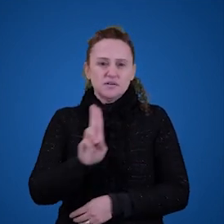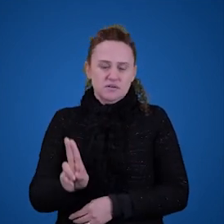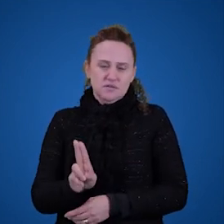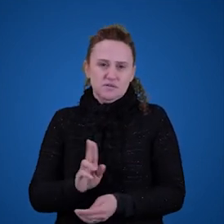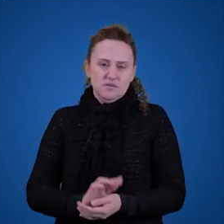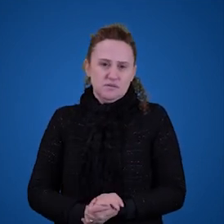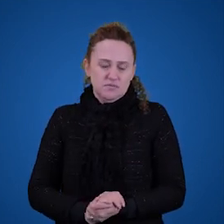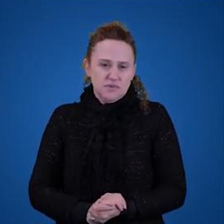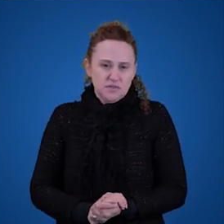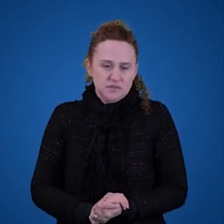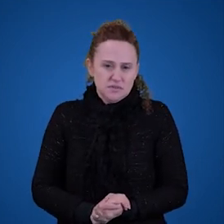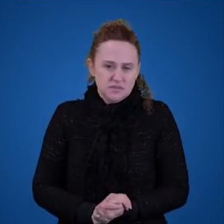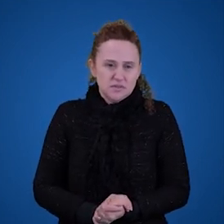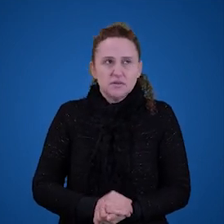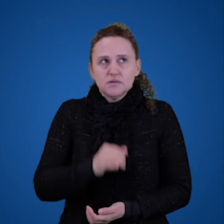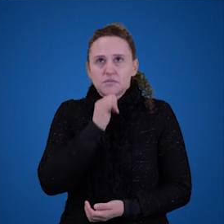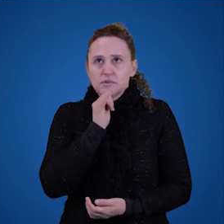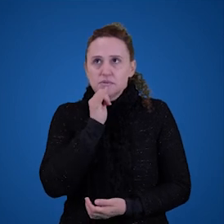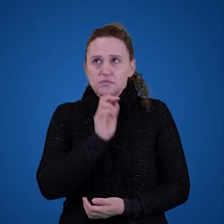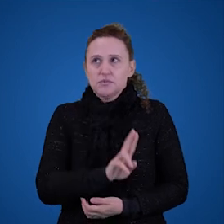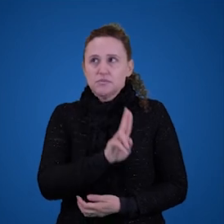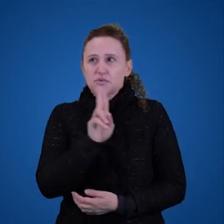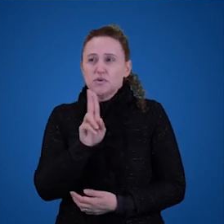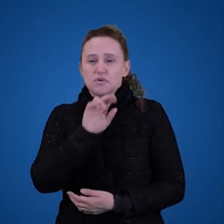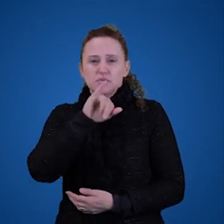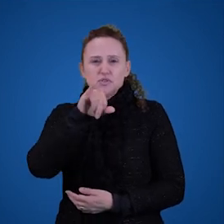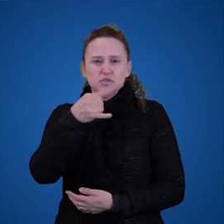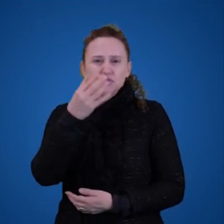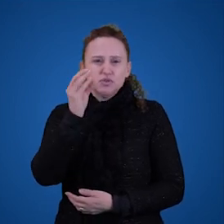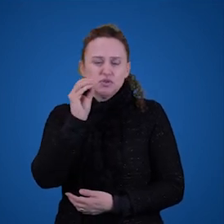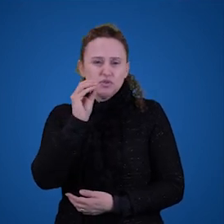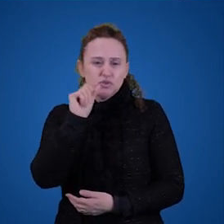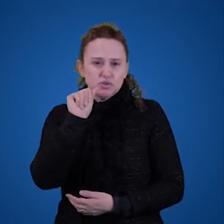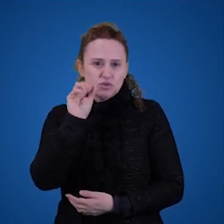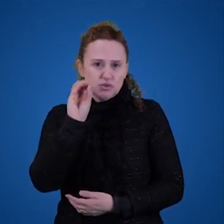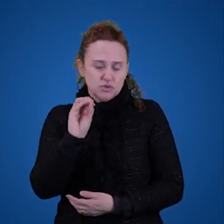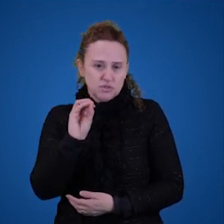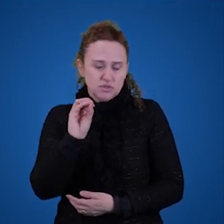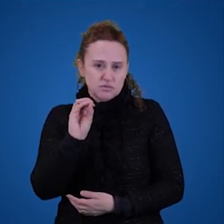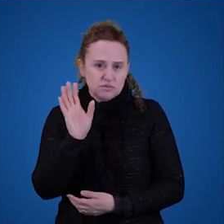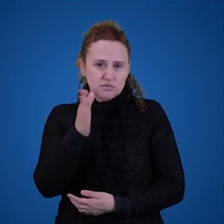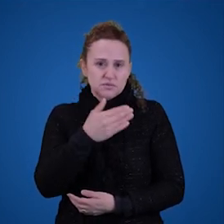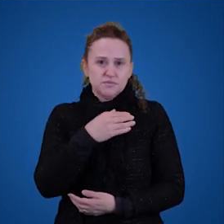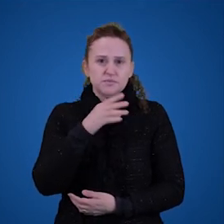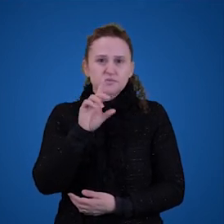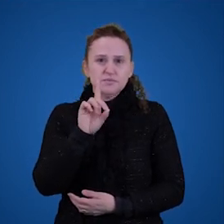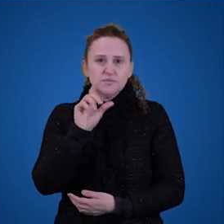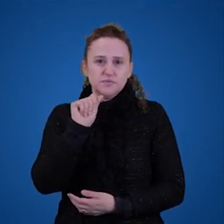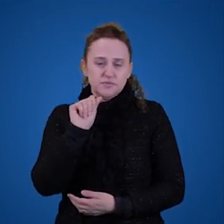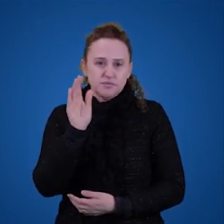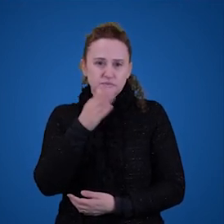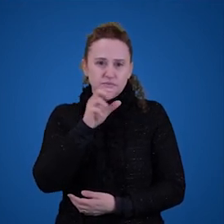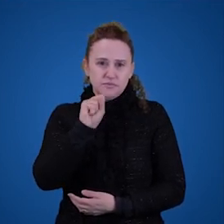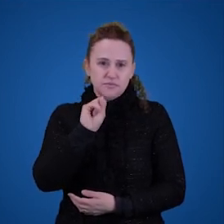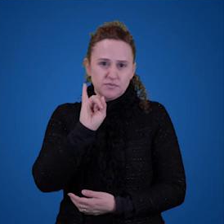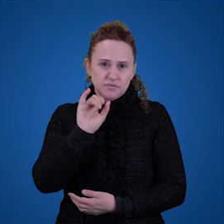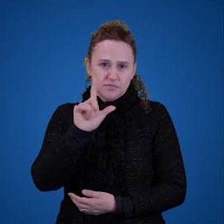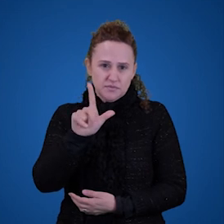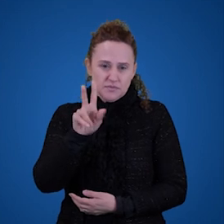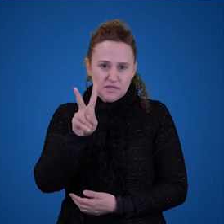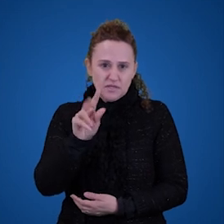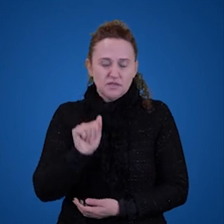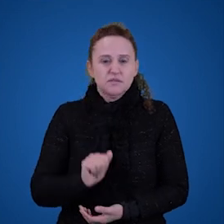poderia ter adotado o nome João da Silva e se Fernando Pessoa é João da Silva continuaria uma identidade só que é uma verdade